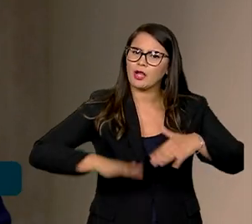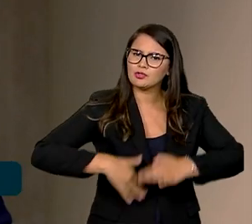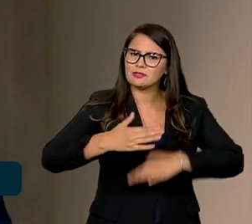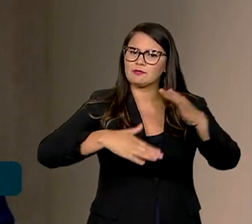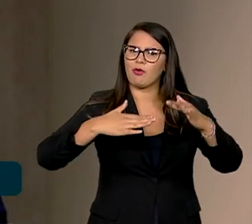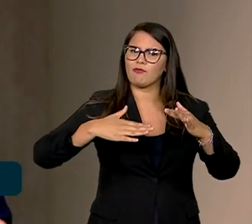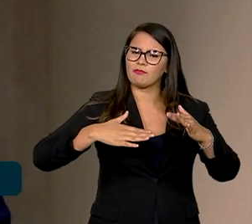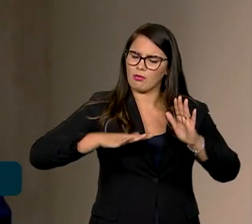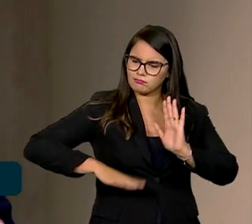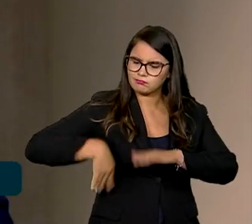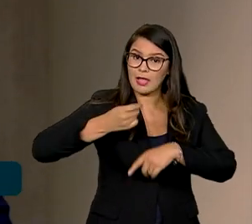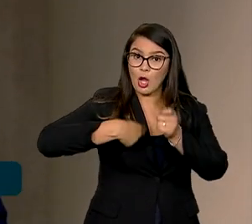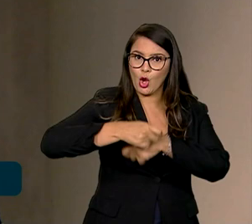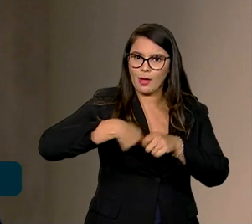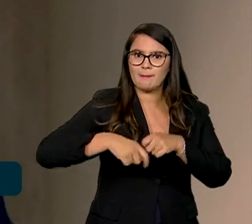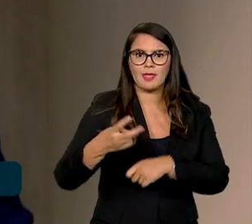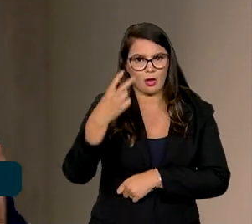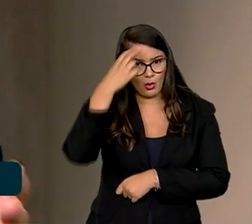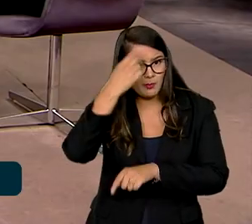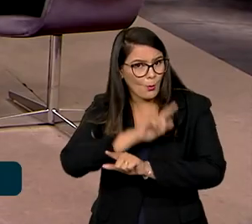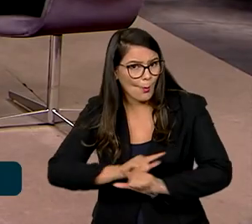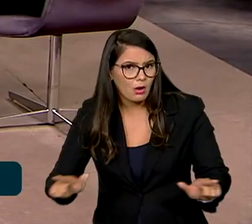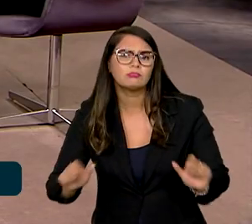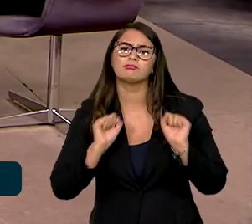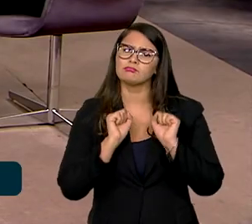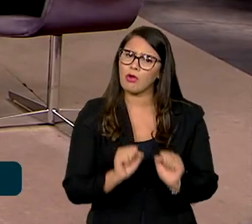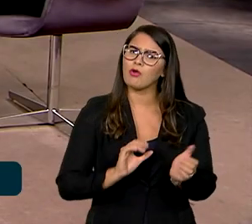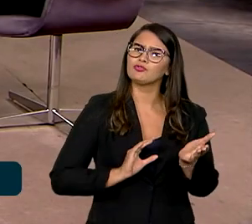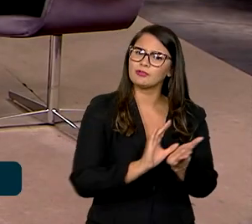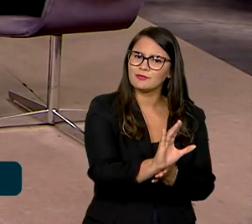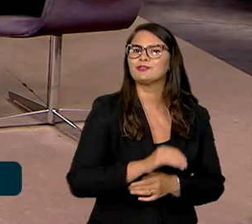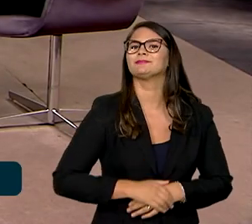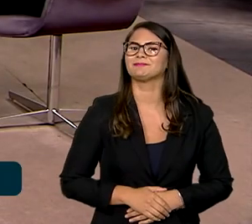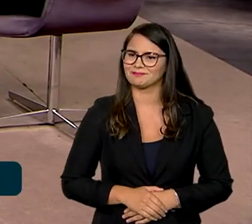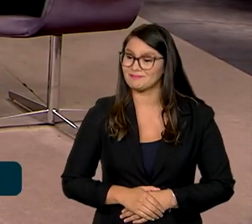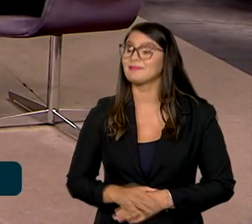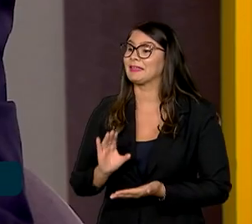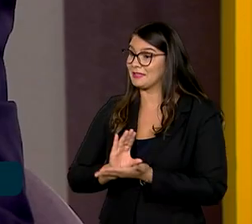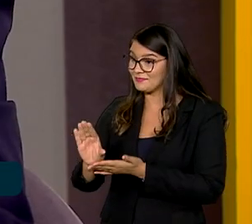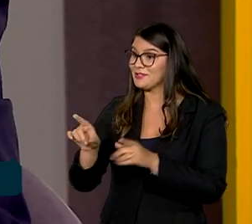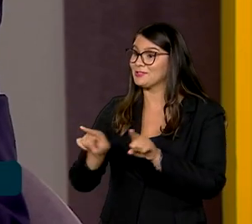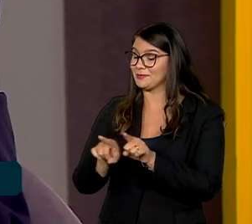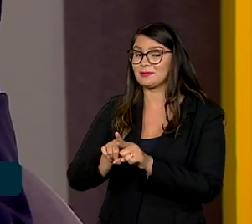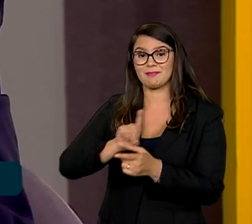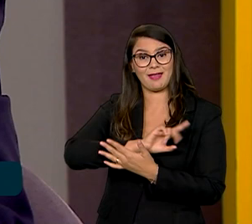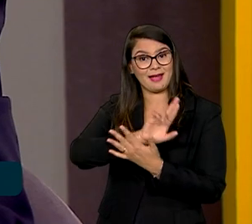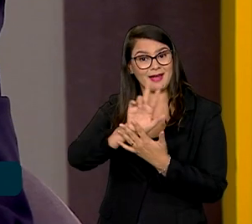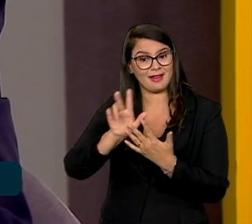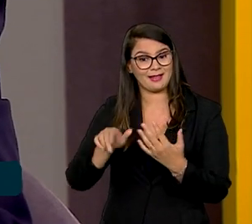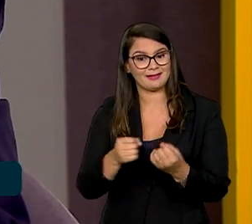sustentável, porque a economia da cultura é uma economia limpa, a gente precisa investir muito nesse setor. E investir, inclusive, na diversidade e